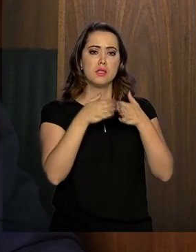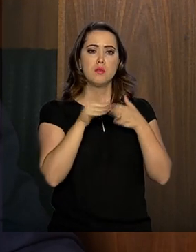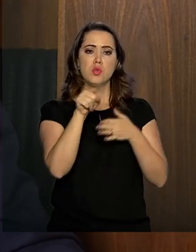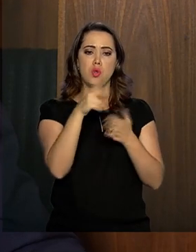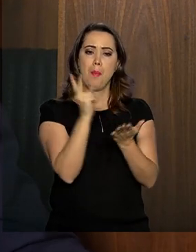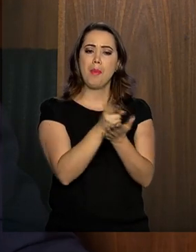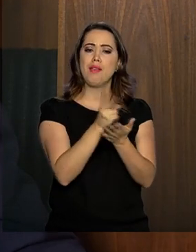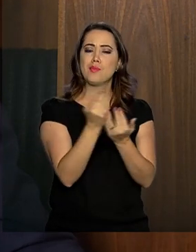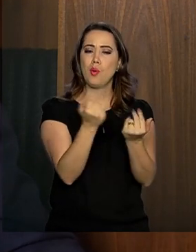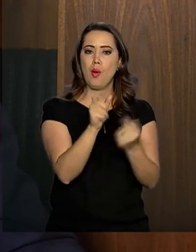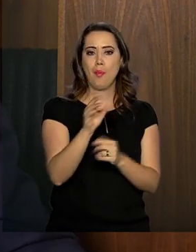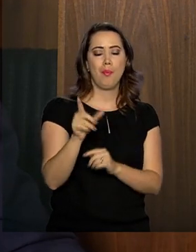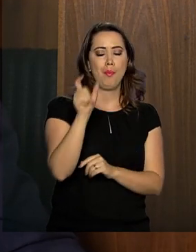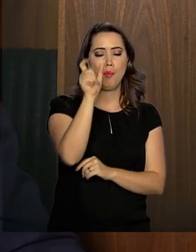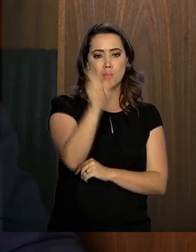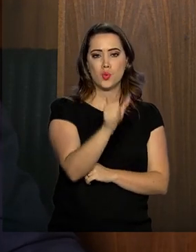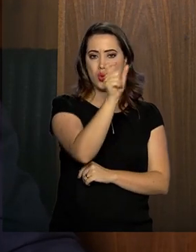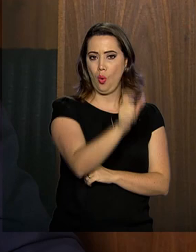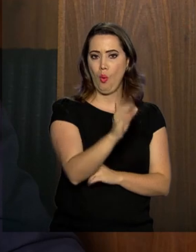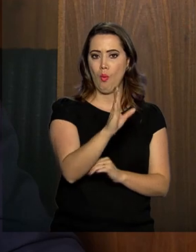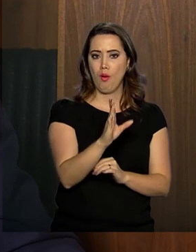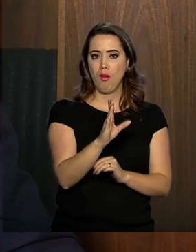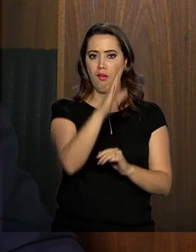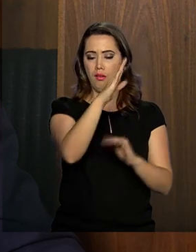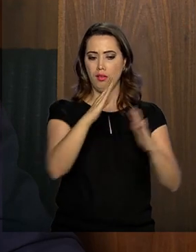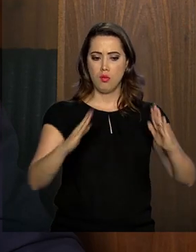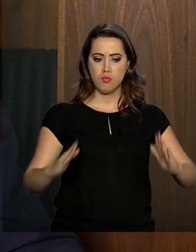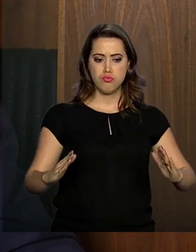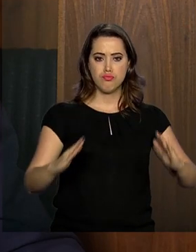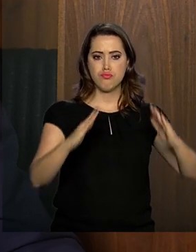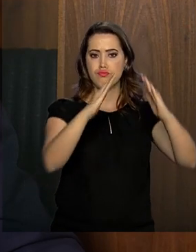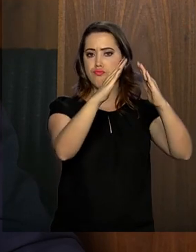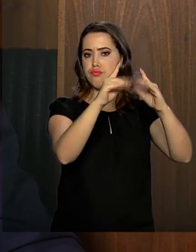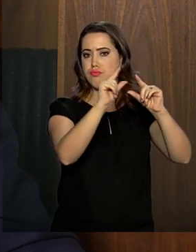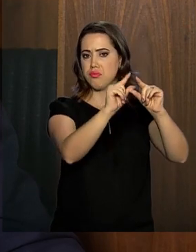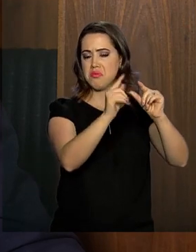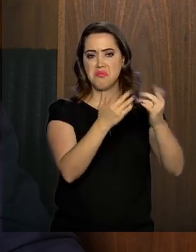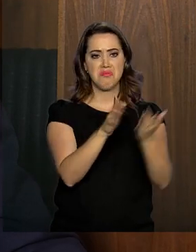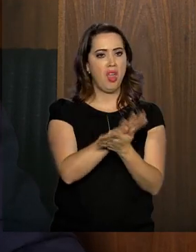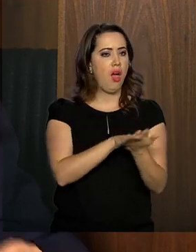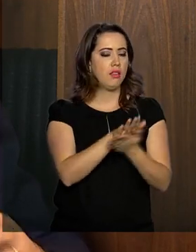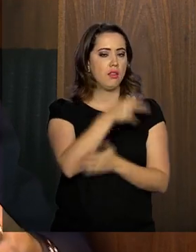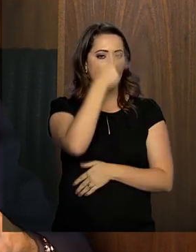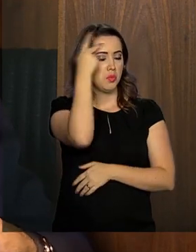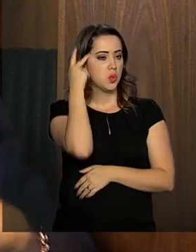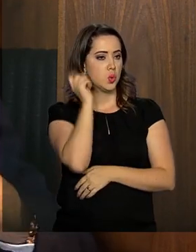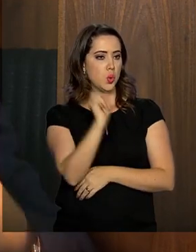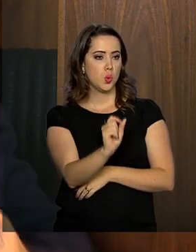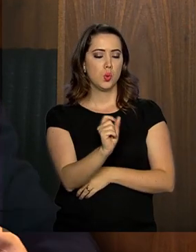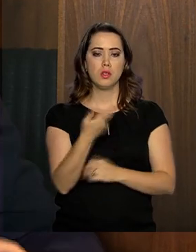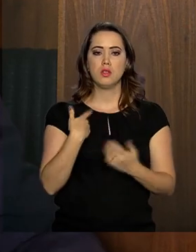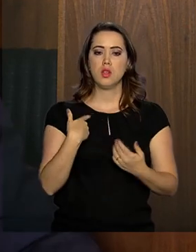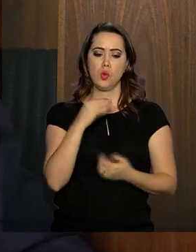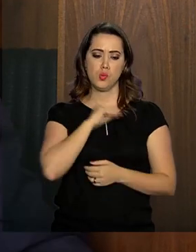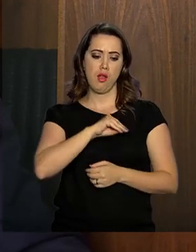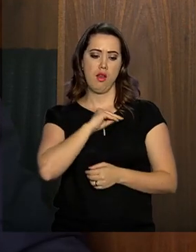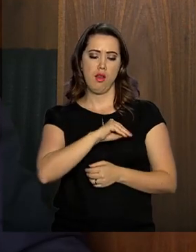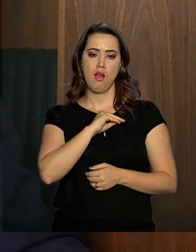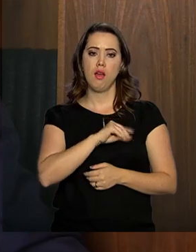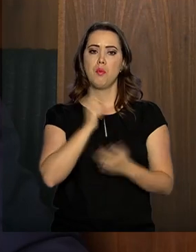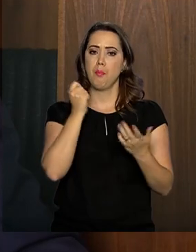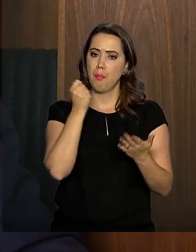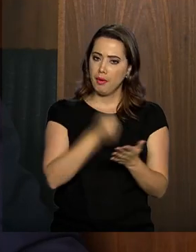mesma proporção de quem está lá em cima, proporcionalmente, é irrisório. Porque alguém que tem uma condição maior de